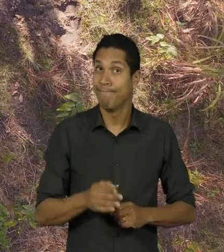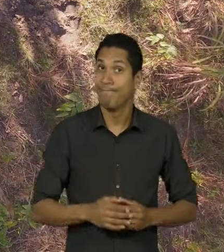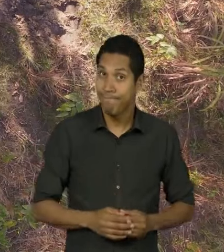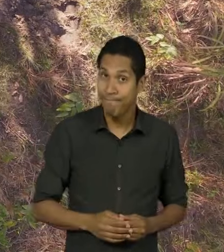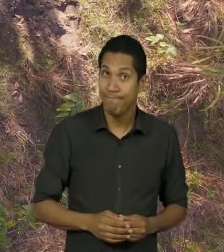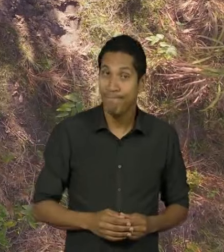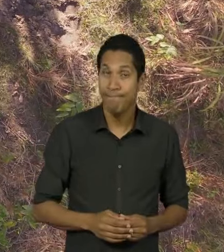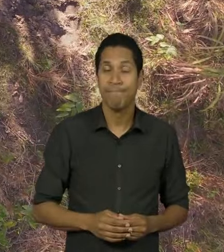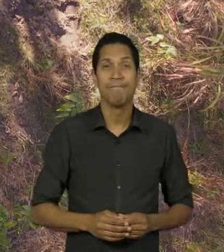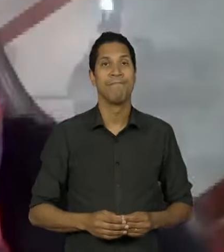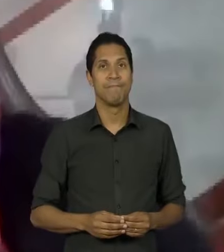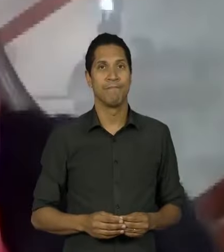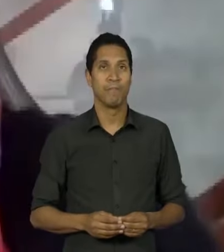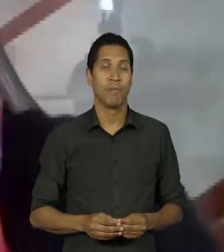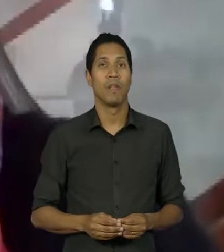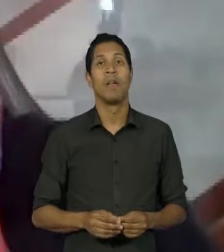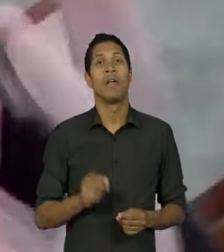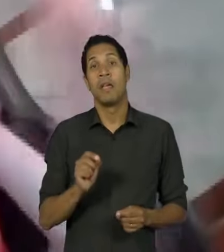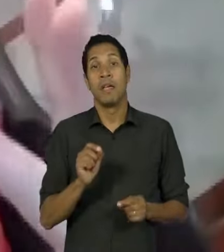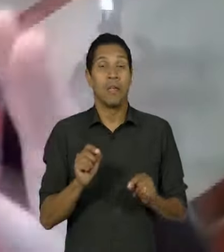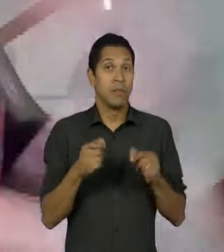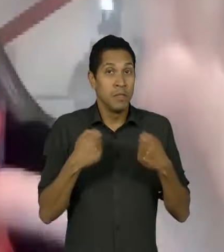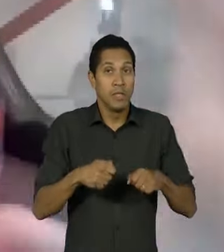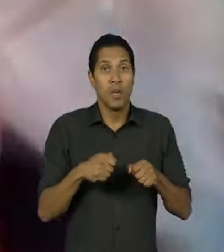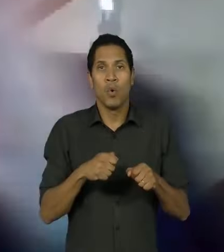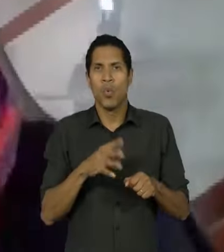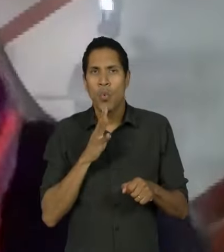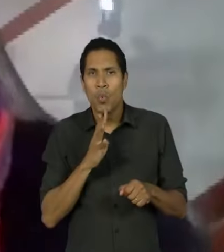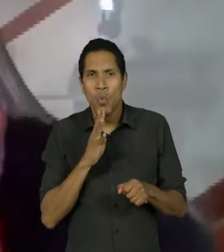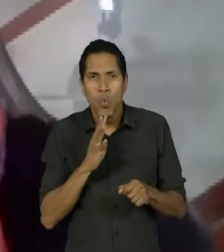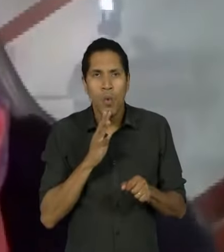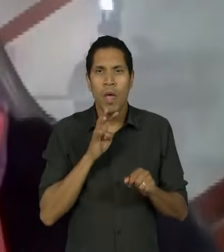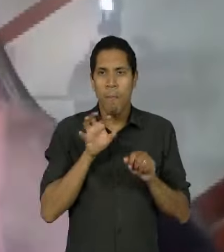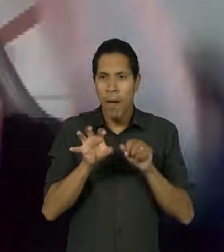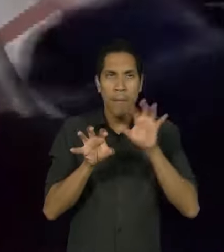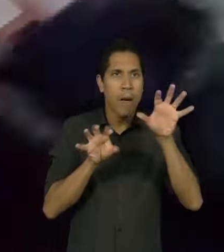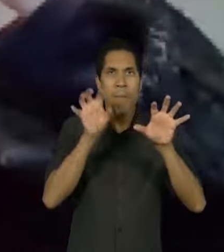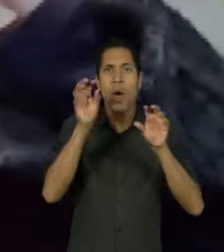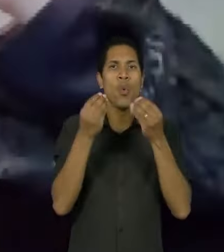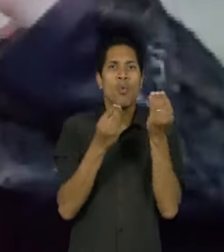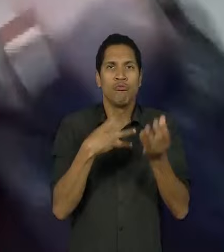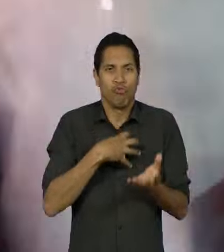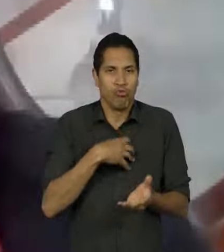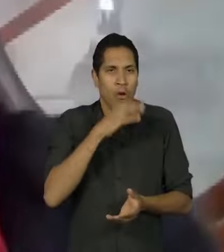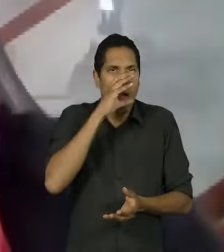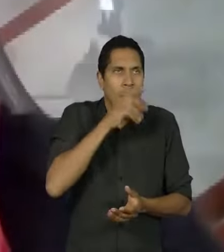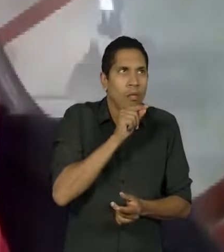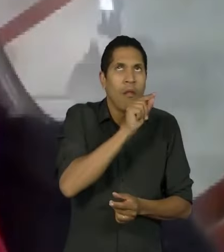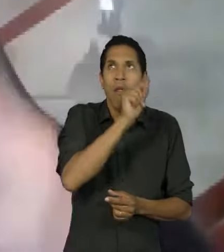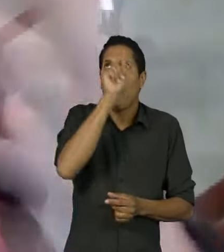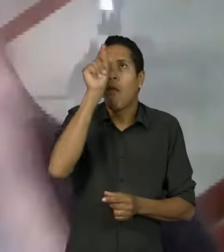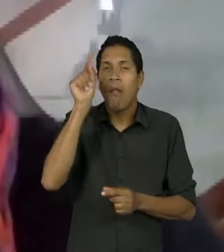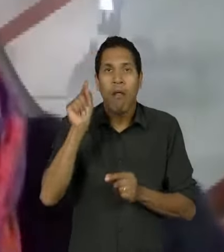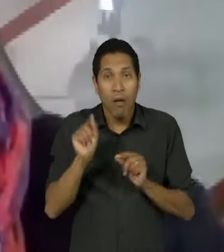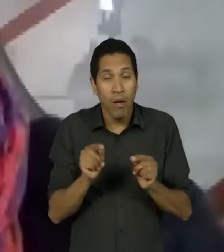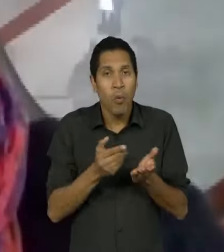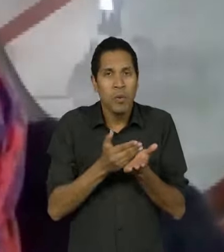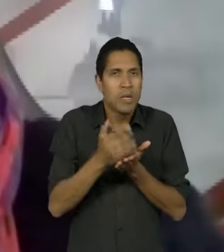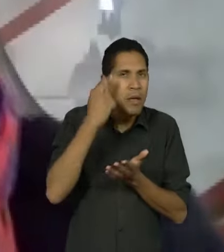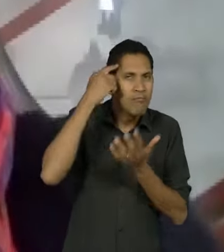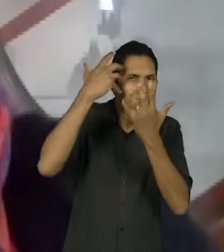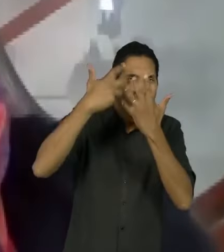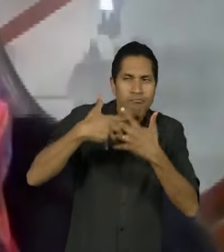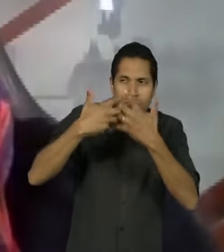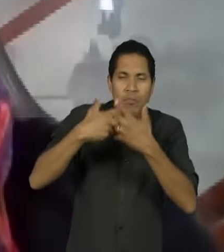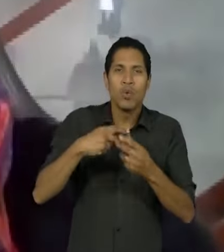a gente possui Tinha que expandir para conhecer esse animal em cada uma dessas localidades e poder então começar a pensar em